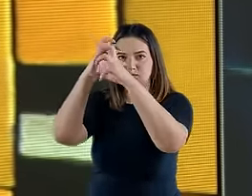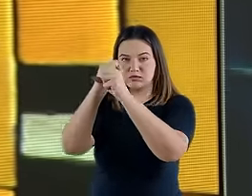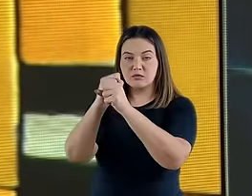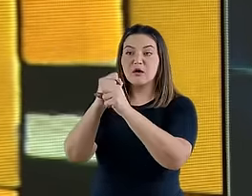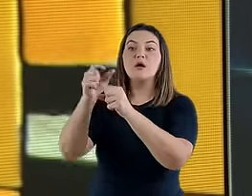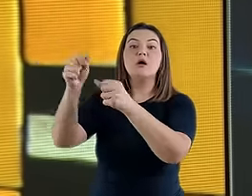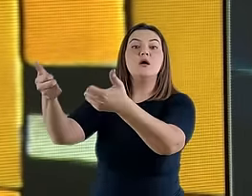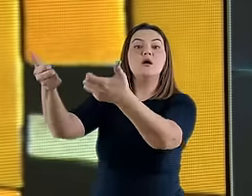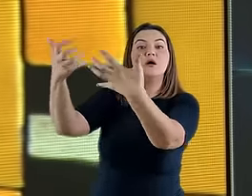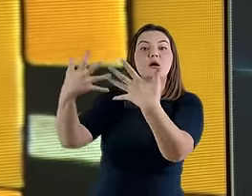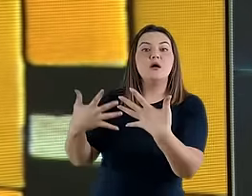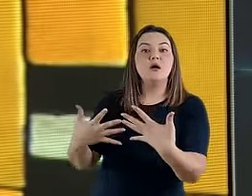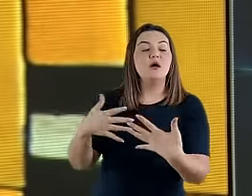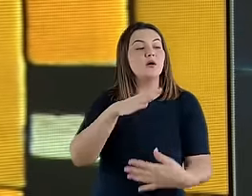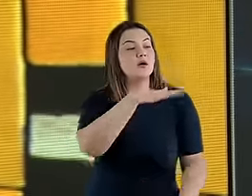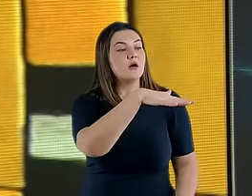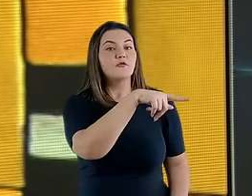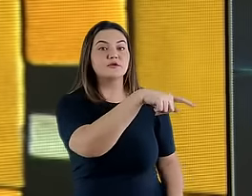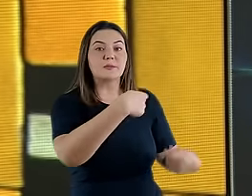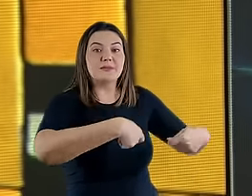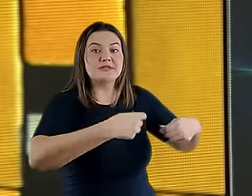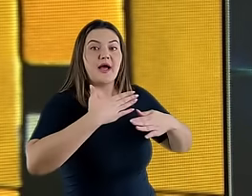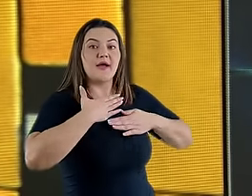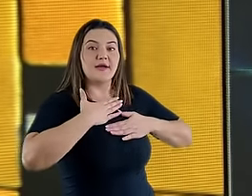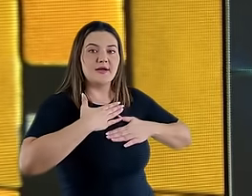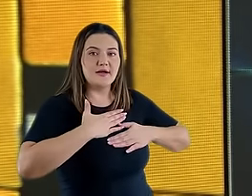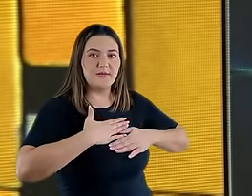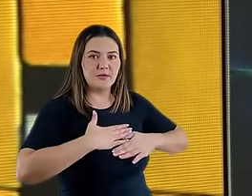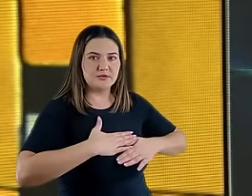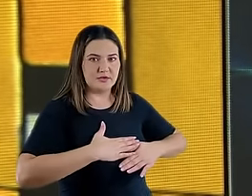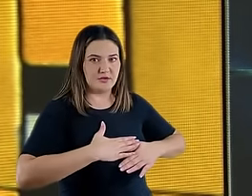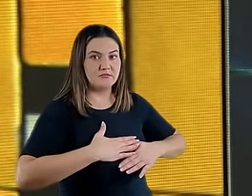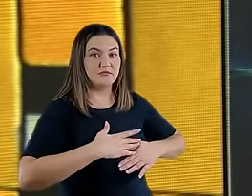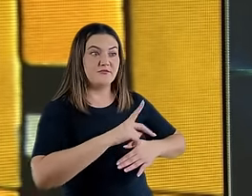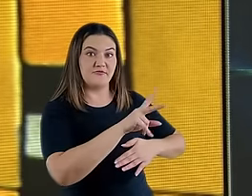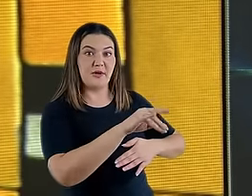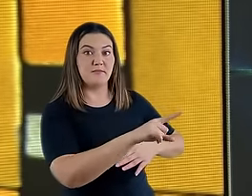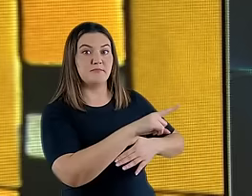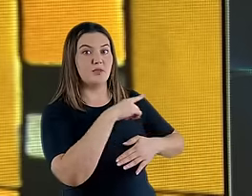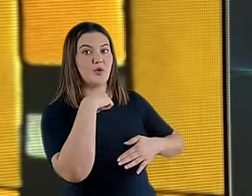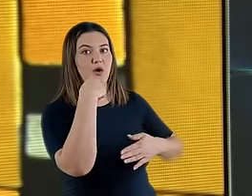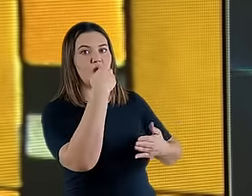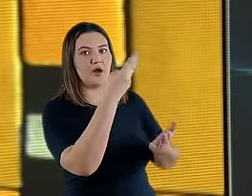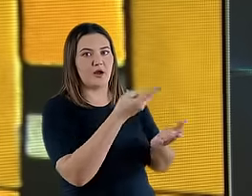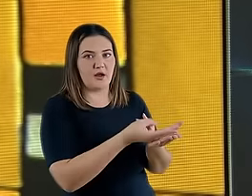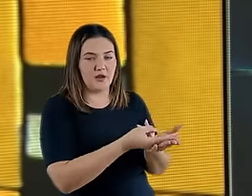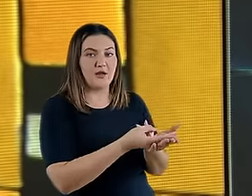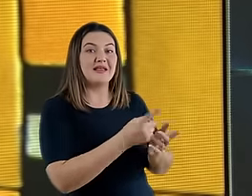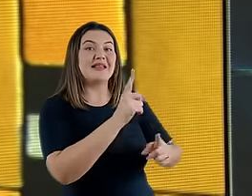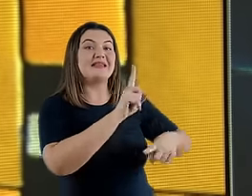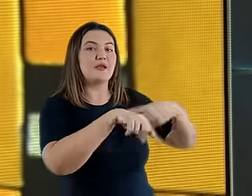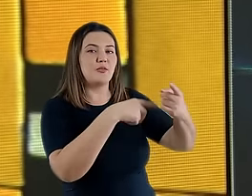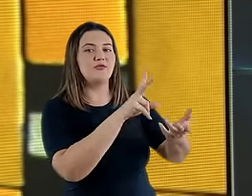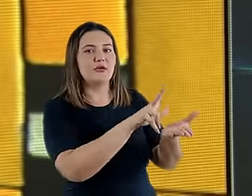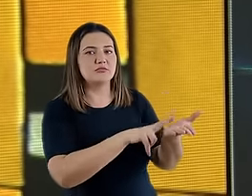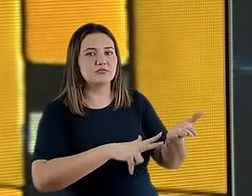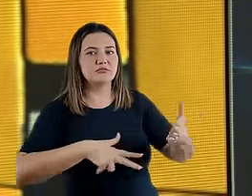deveria repousar e que ele, provavelmente, ou certamente, morreria e passaria pela